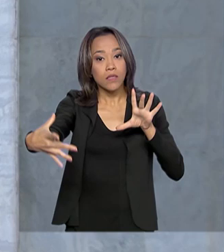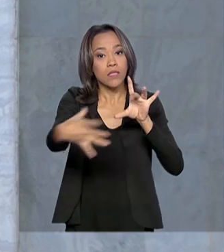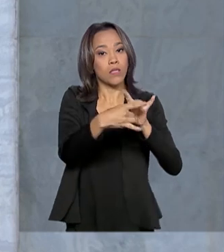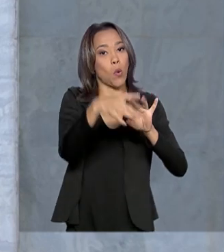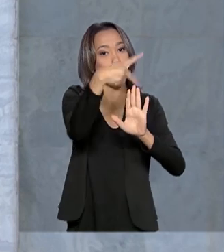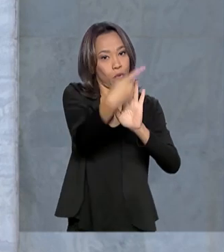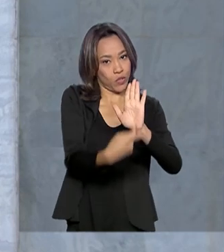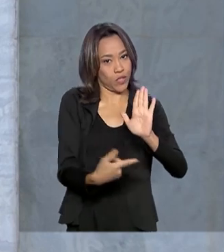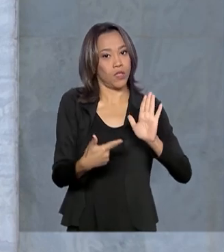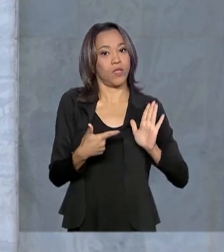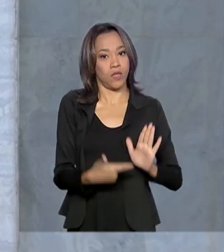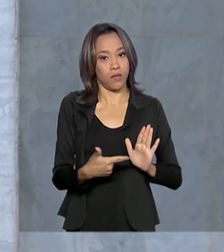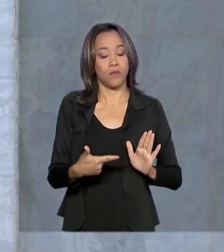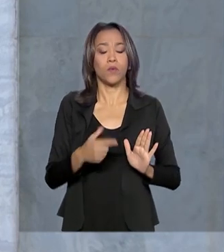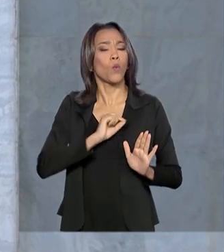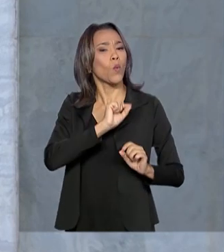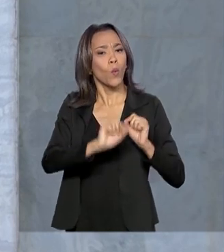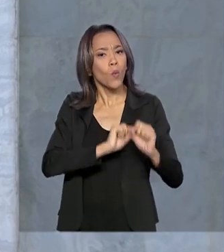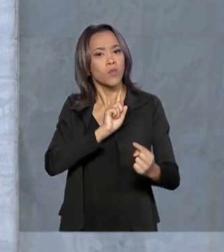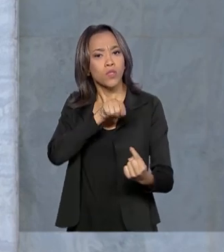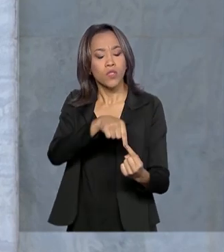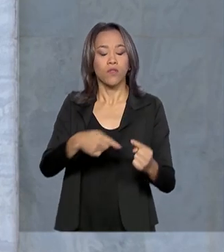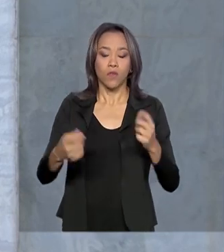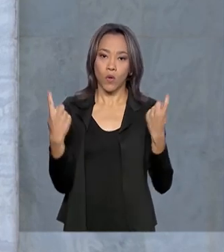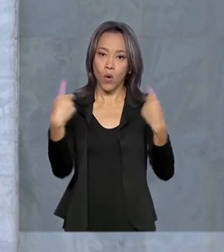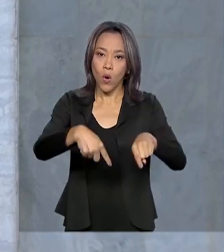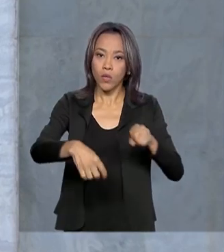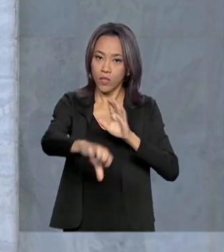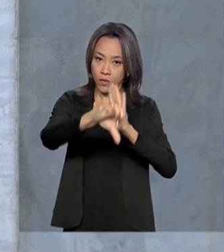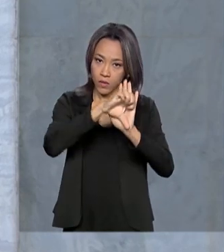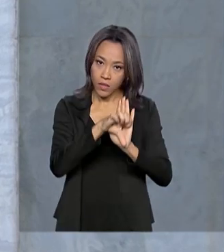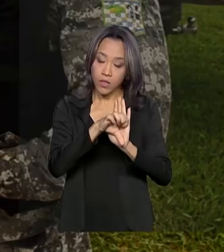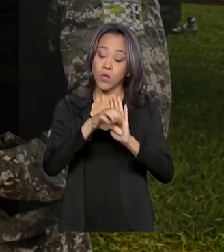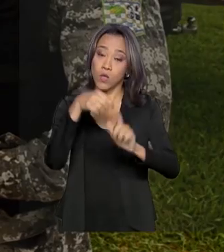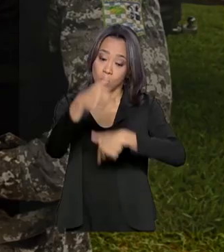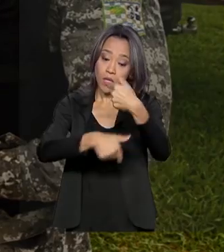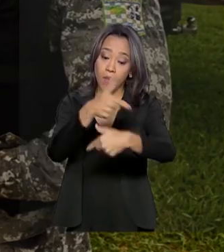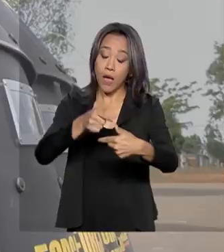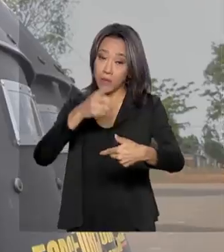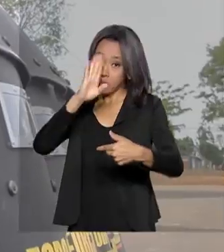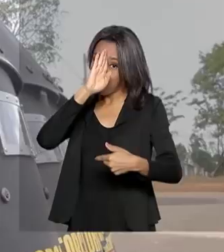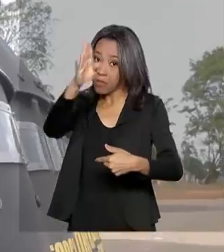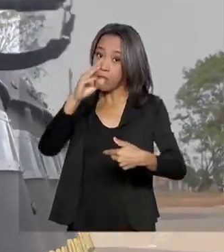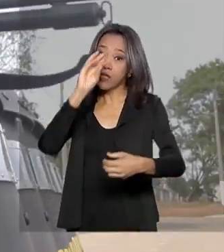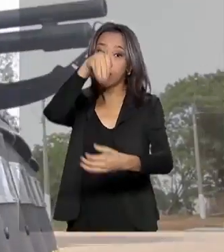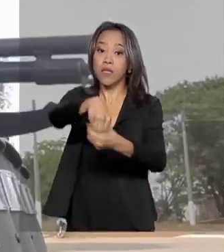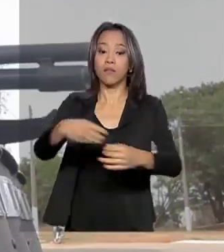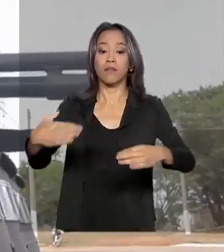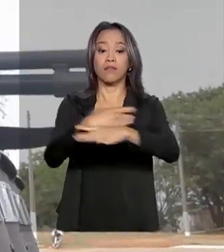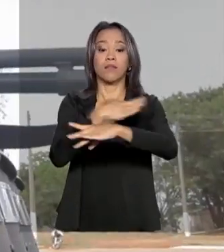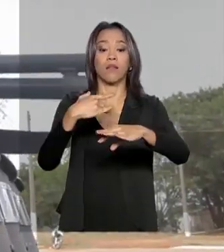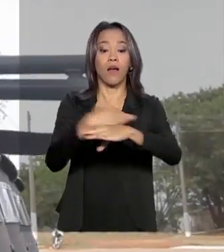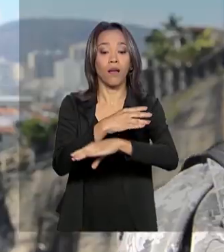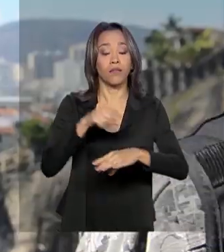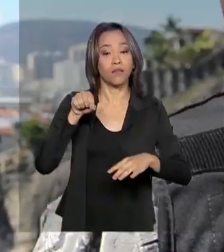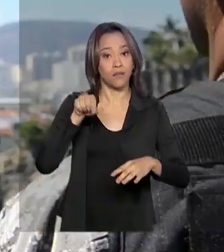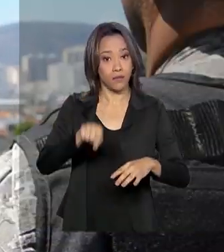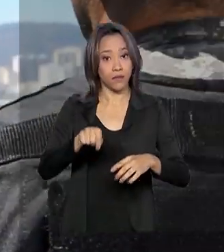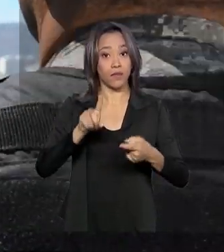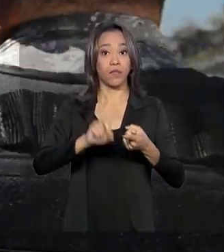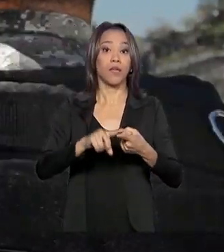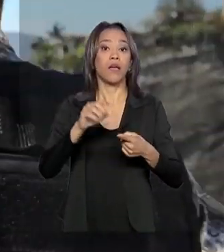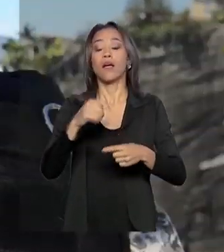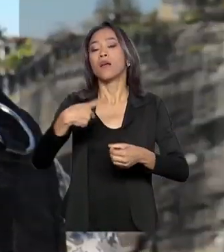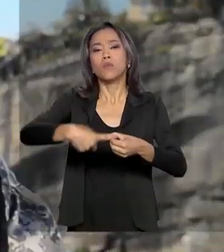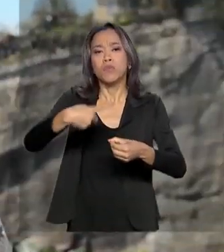Brasil de combate à criminalidade. As ações são concentradas principalmente nas regiões metropolitanas, nos municípios de